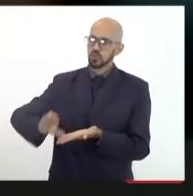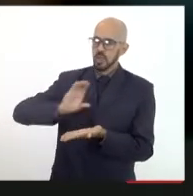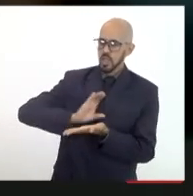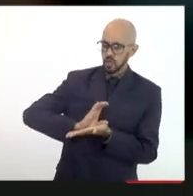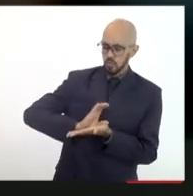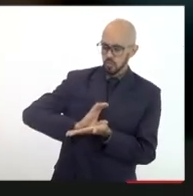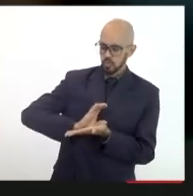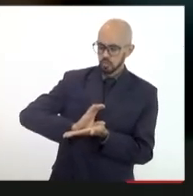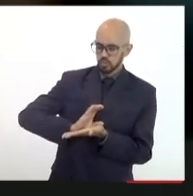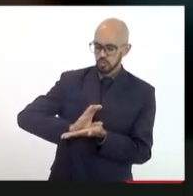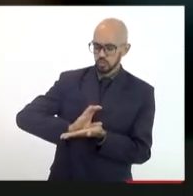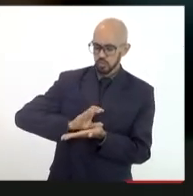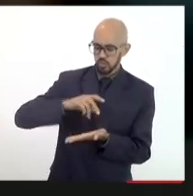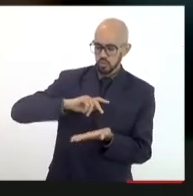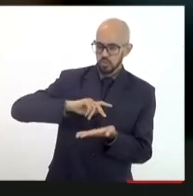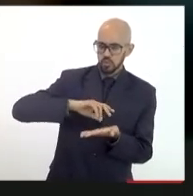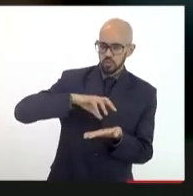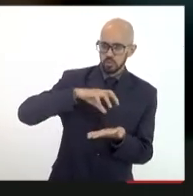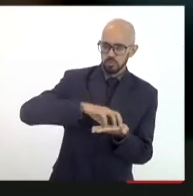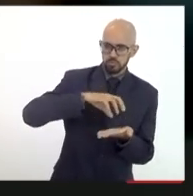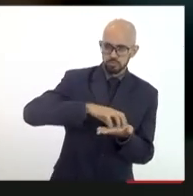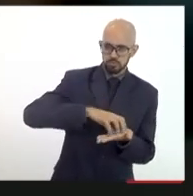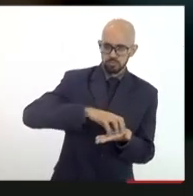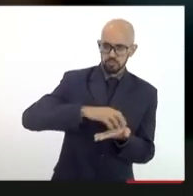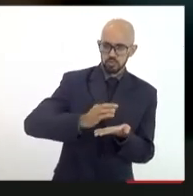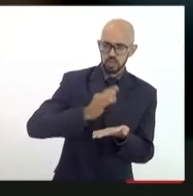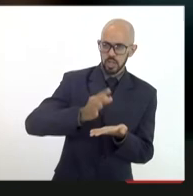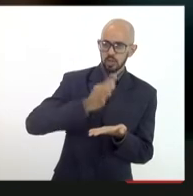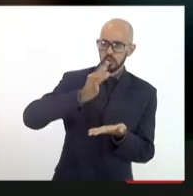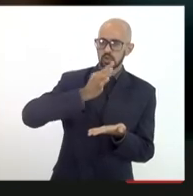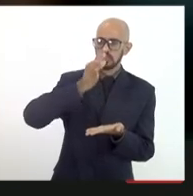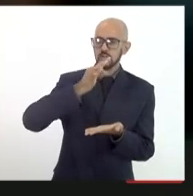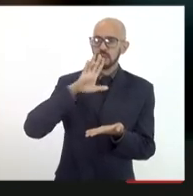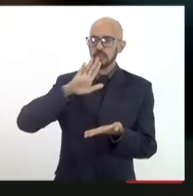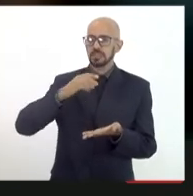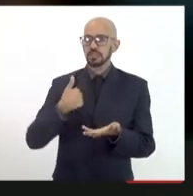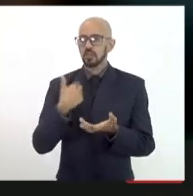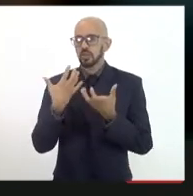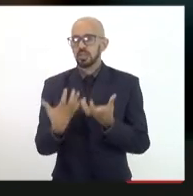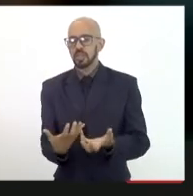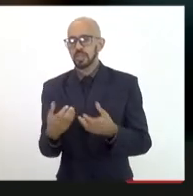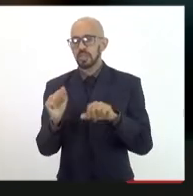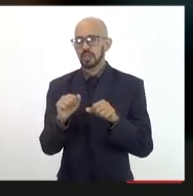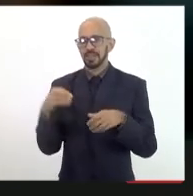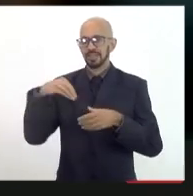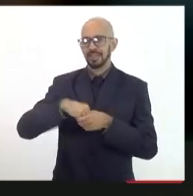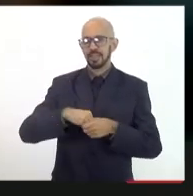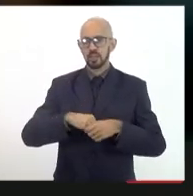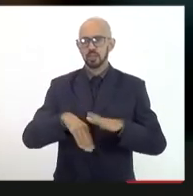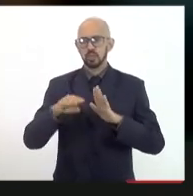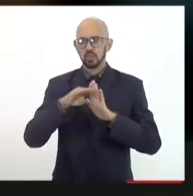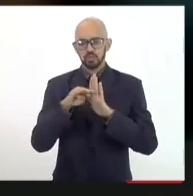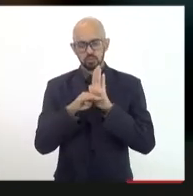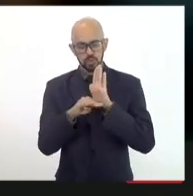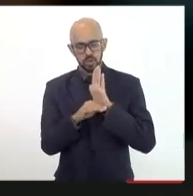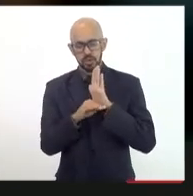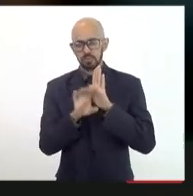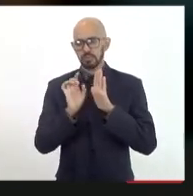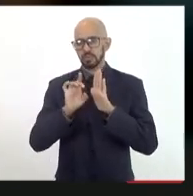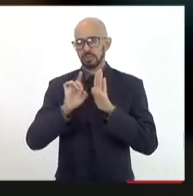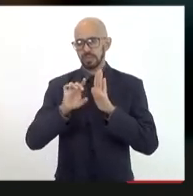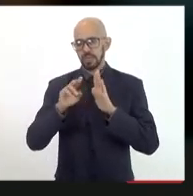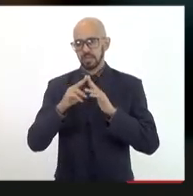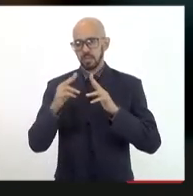tecnológico no final do ano passado e eu queria dentro dos programas especiais internos da UFRJ eu queria focar